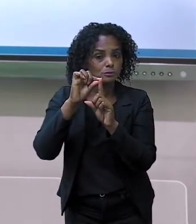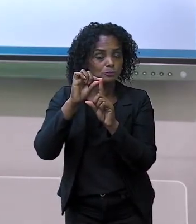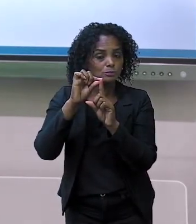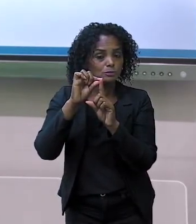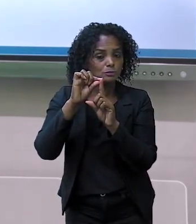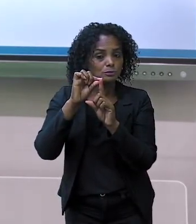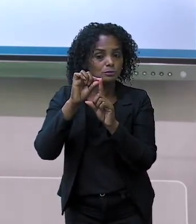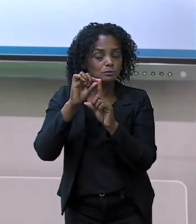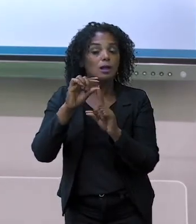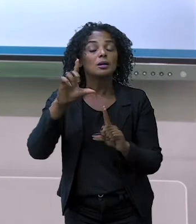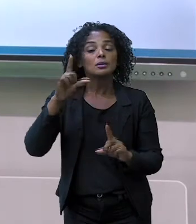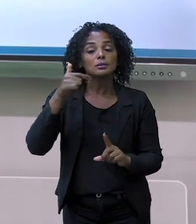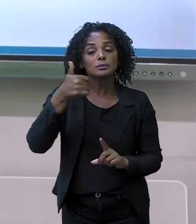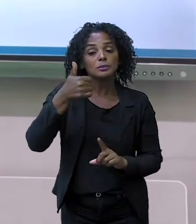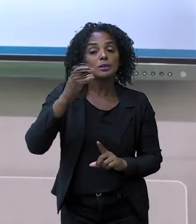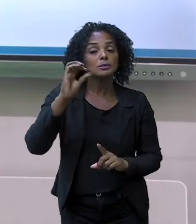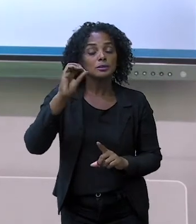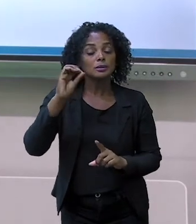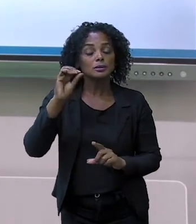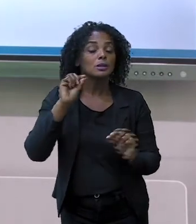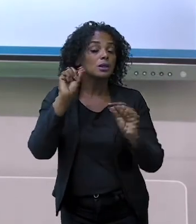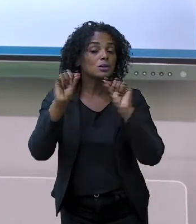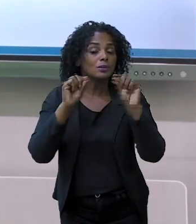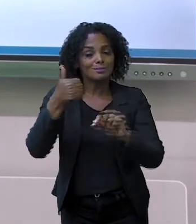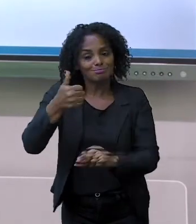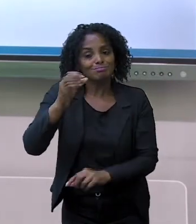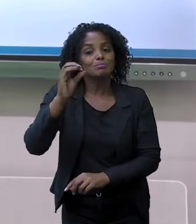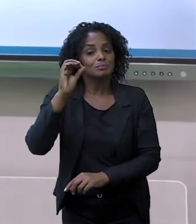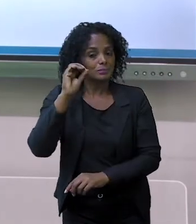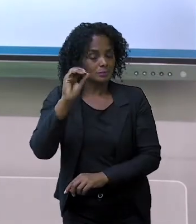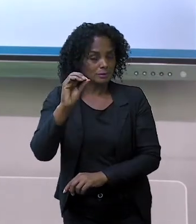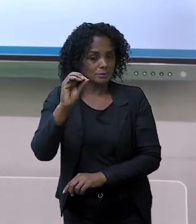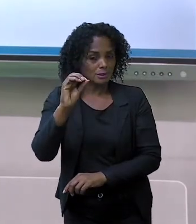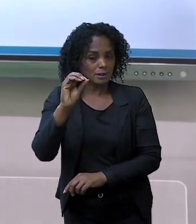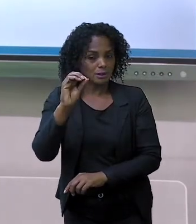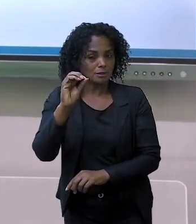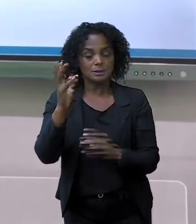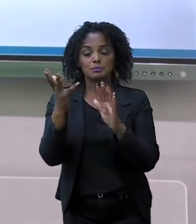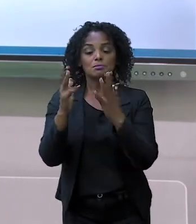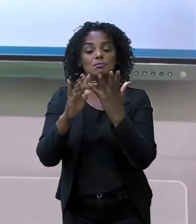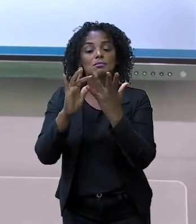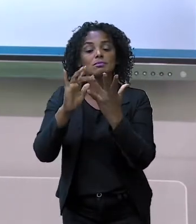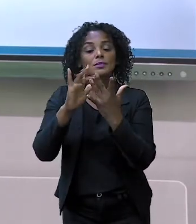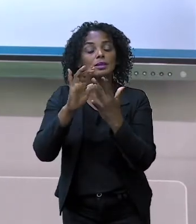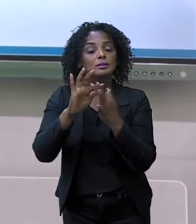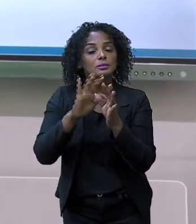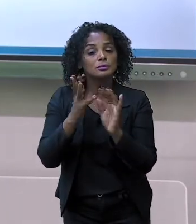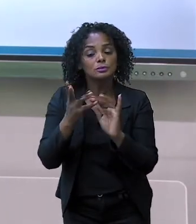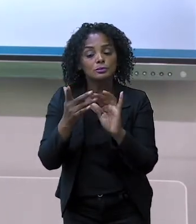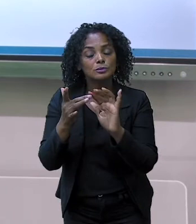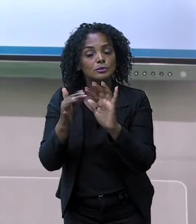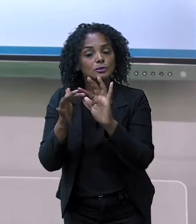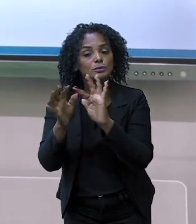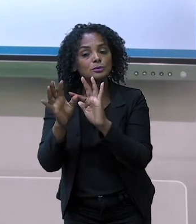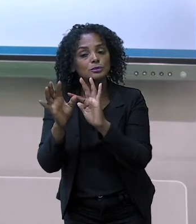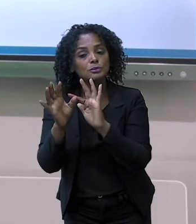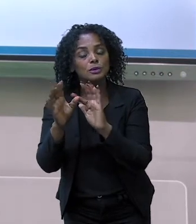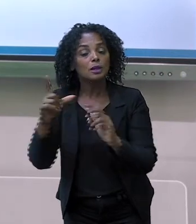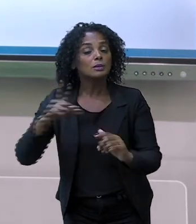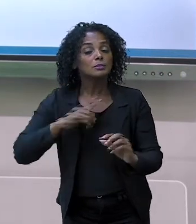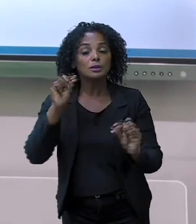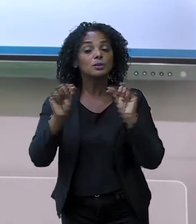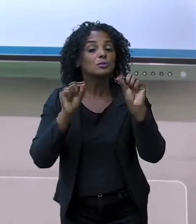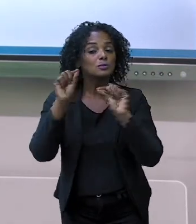Uma dezena são dez. Então, eu tenho dez dedos na minha mão. Então, eu tenho uma